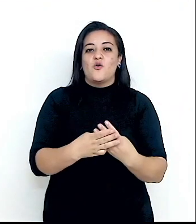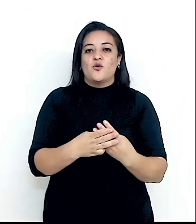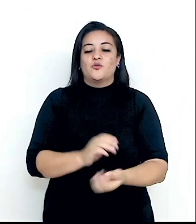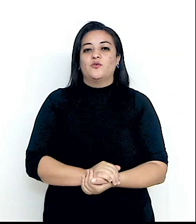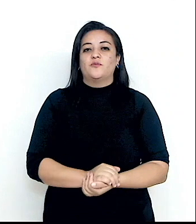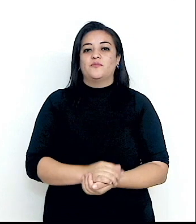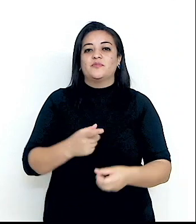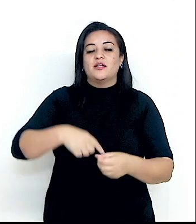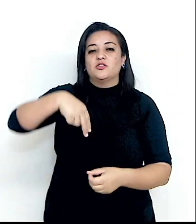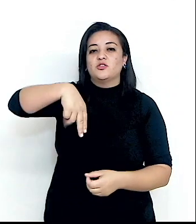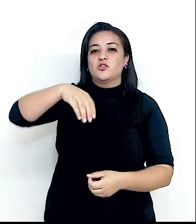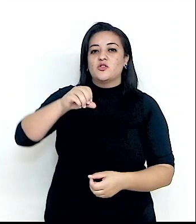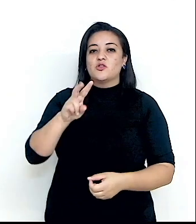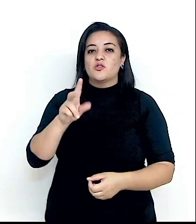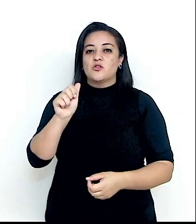de um complexo.